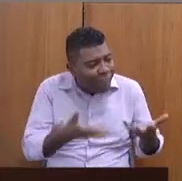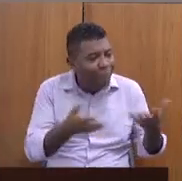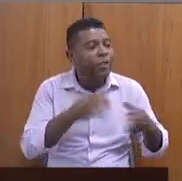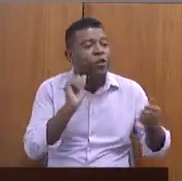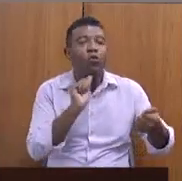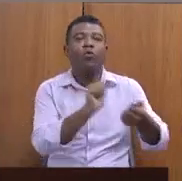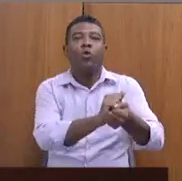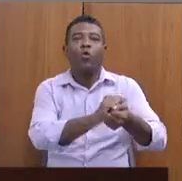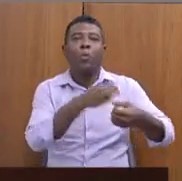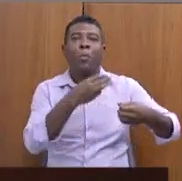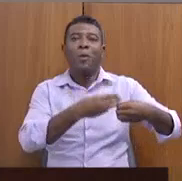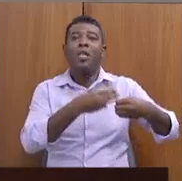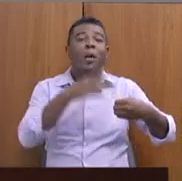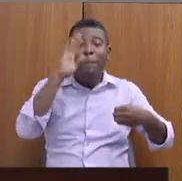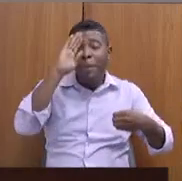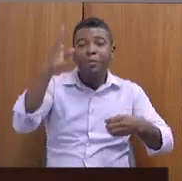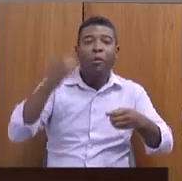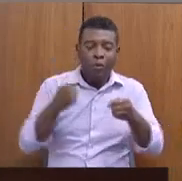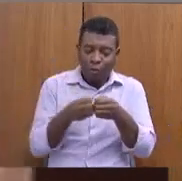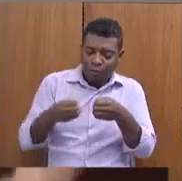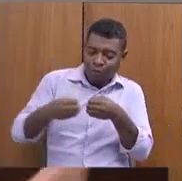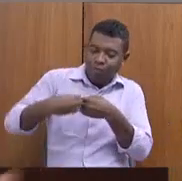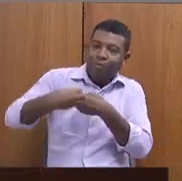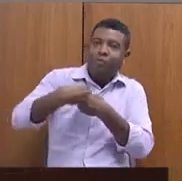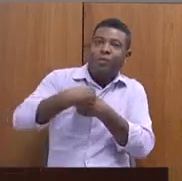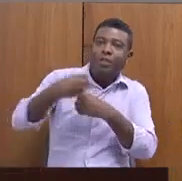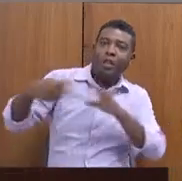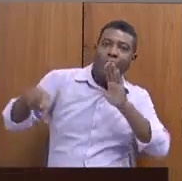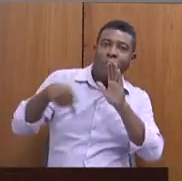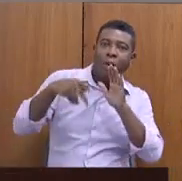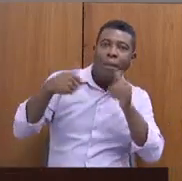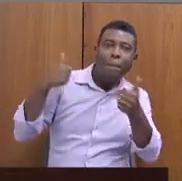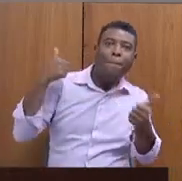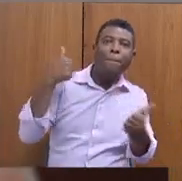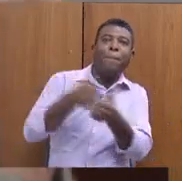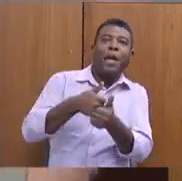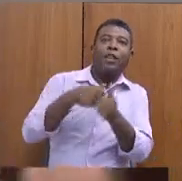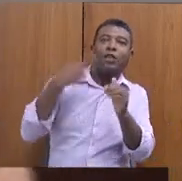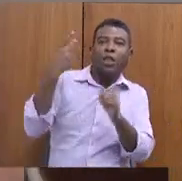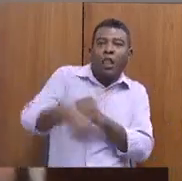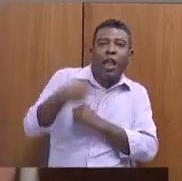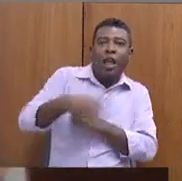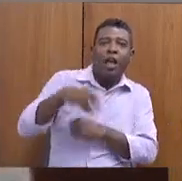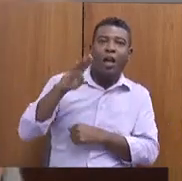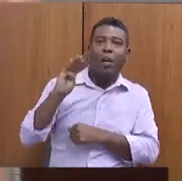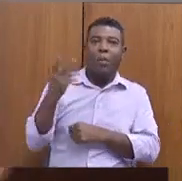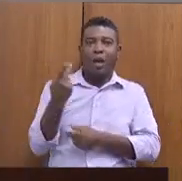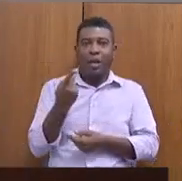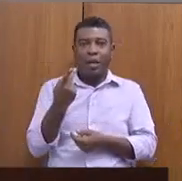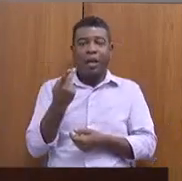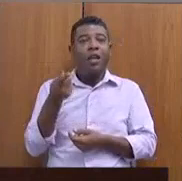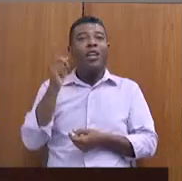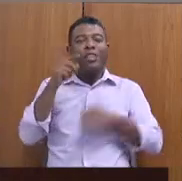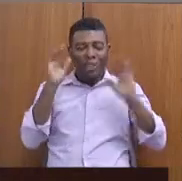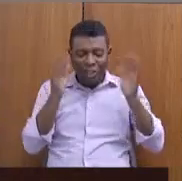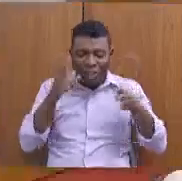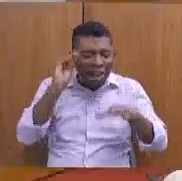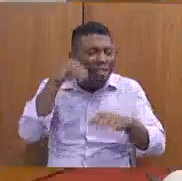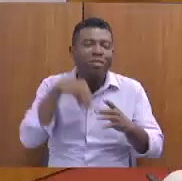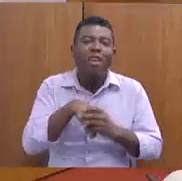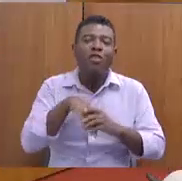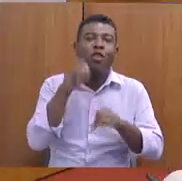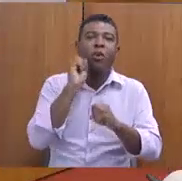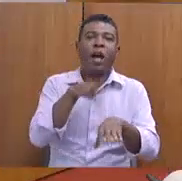da região metropolitana. Então, já estamos nesse sentido, trabalhando nisso com a educação, com toda essa comissão que